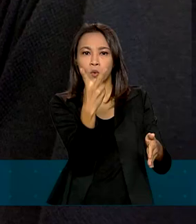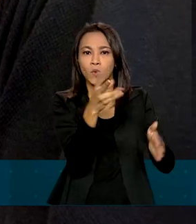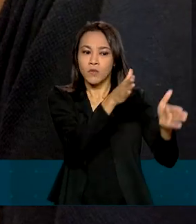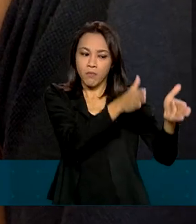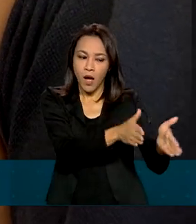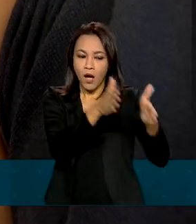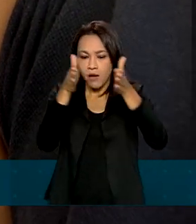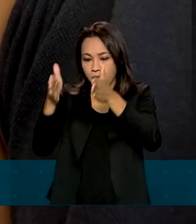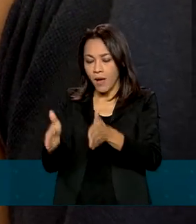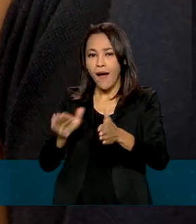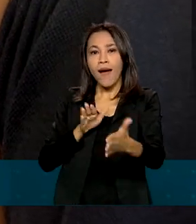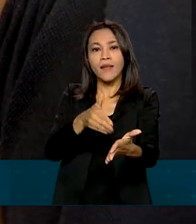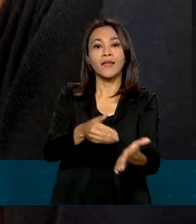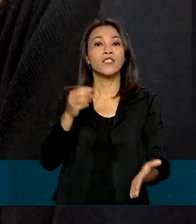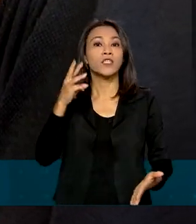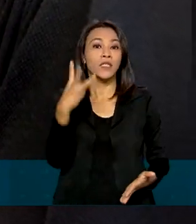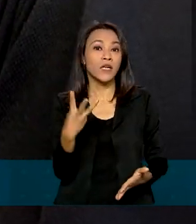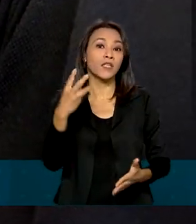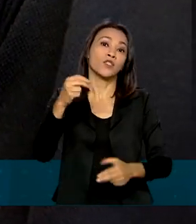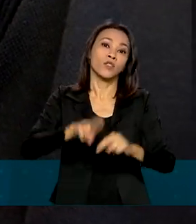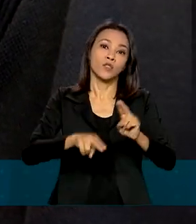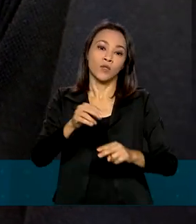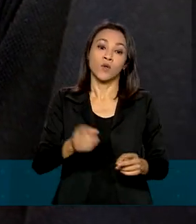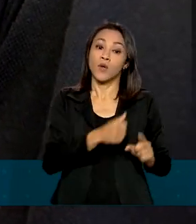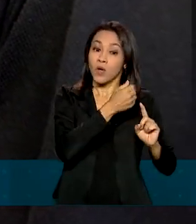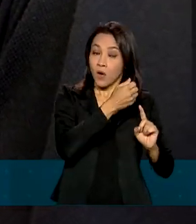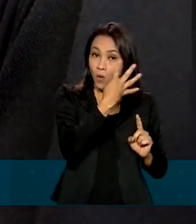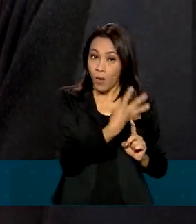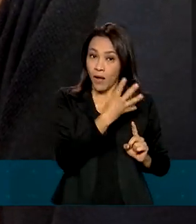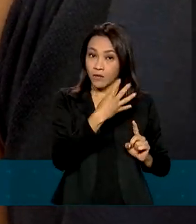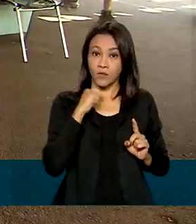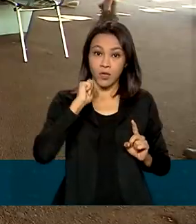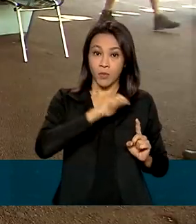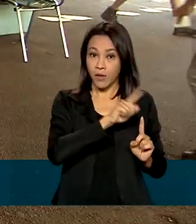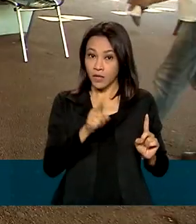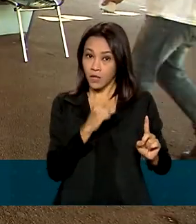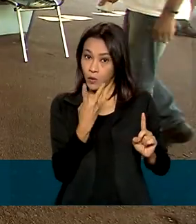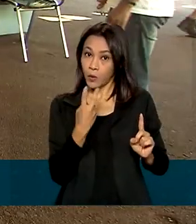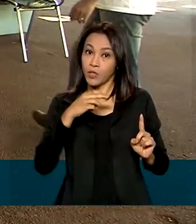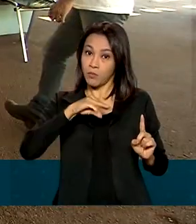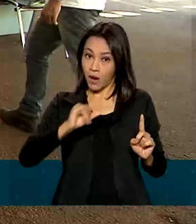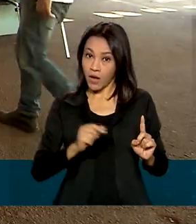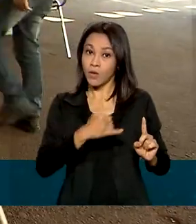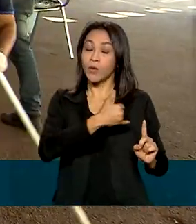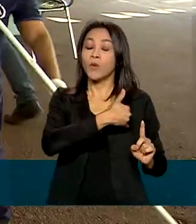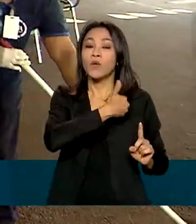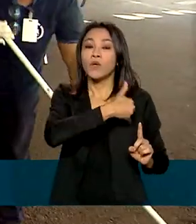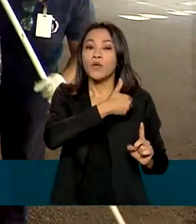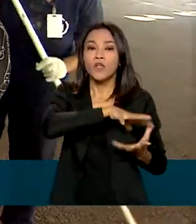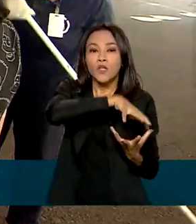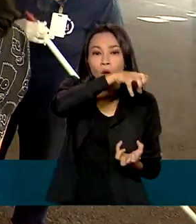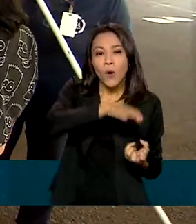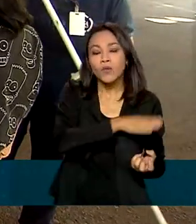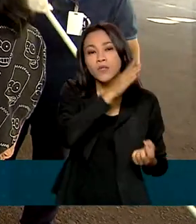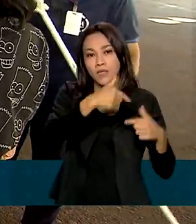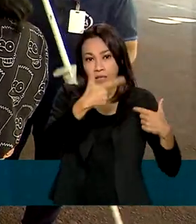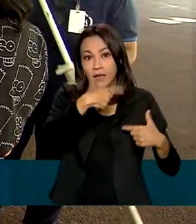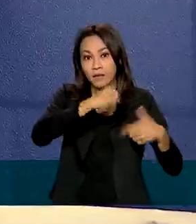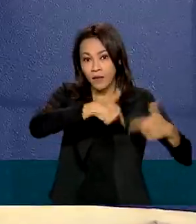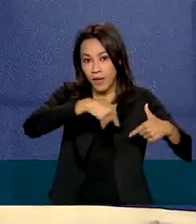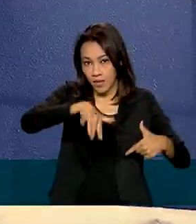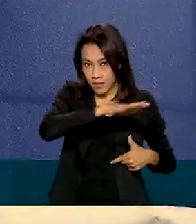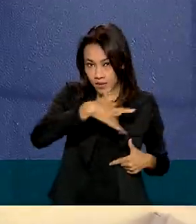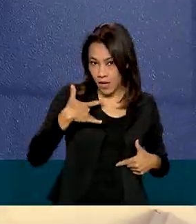3 de junho. Na primeira, de 4 de abril a 2 de maio, serão vacinados idosos com mais de 60 anos e trabalhadores da saúde. Na segunda,